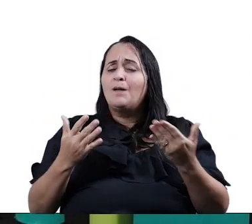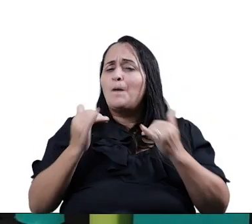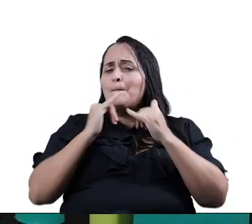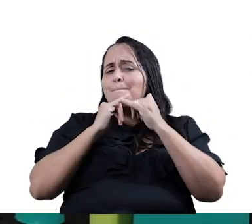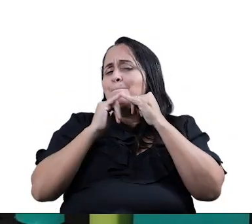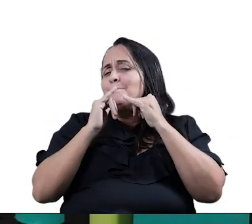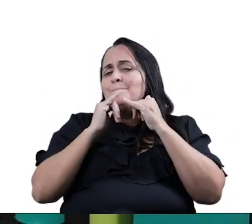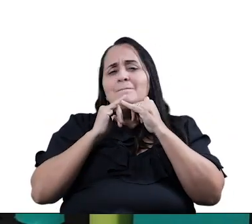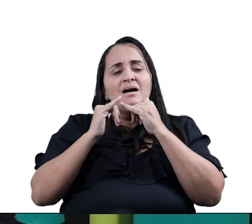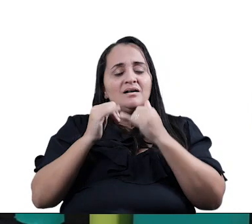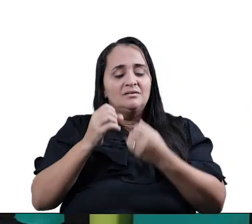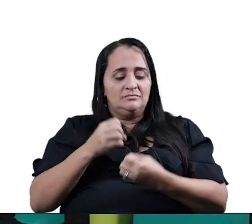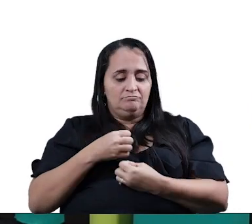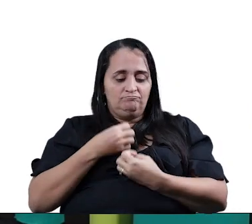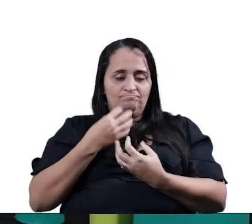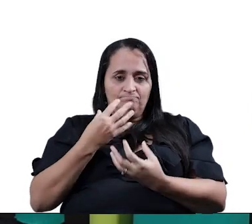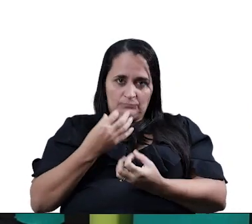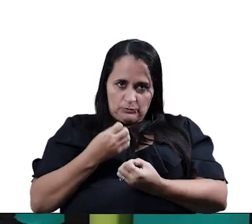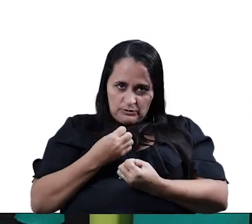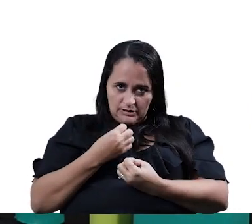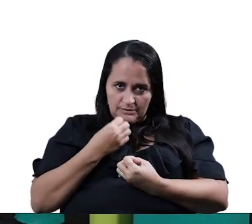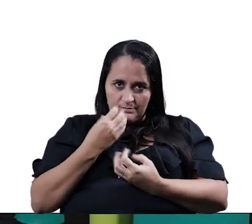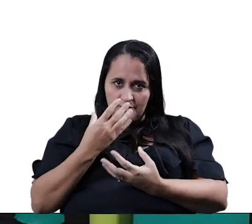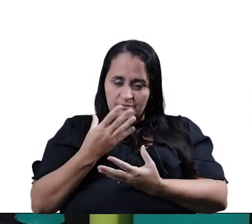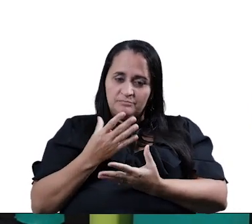poema e do cordel, certo?